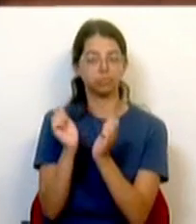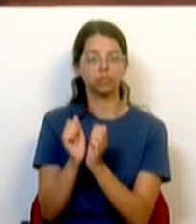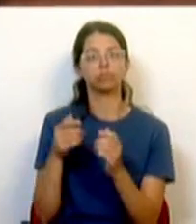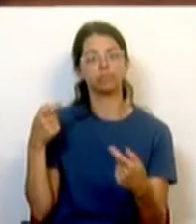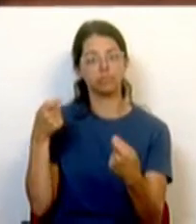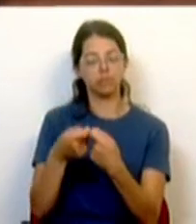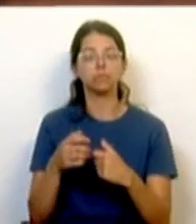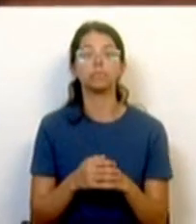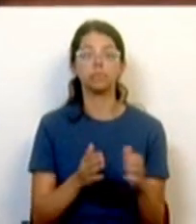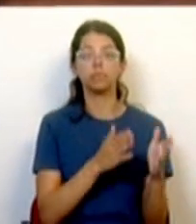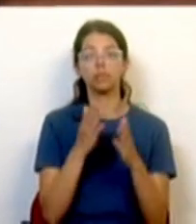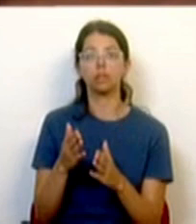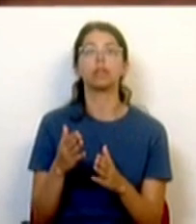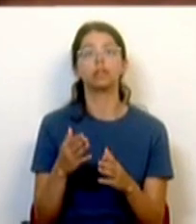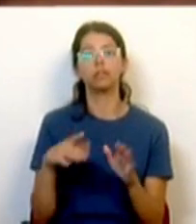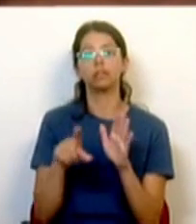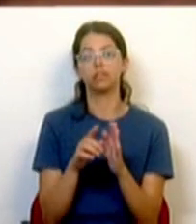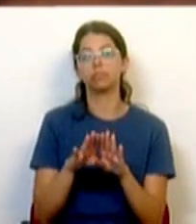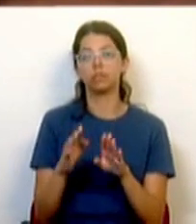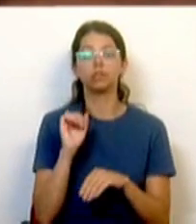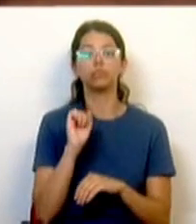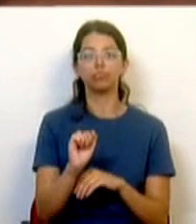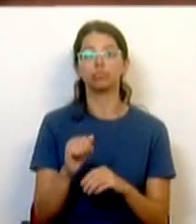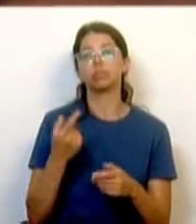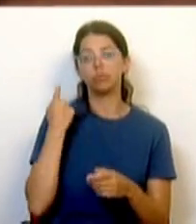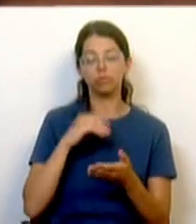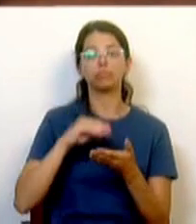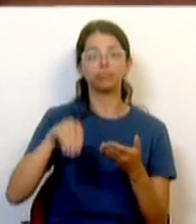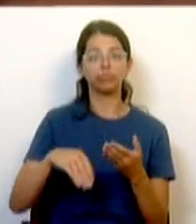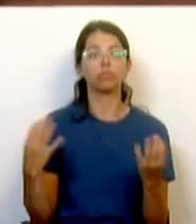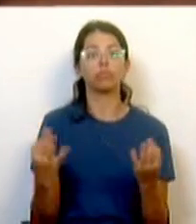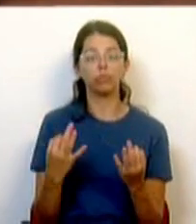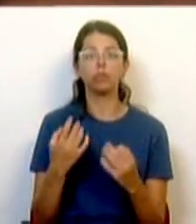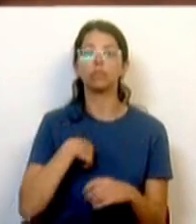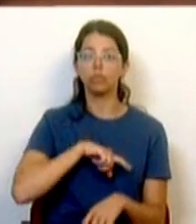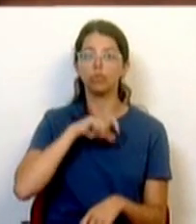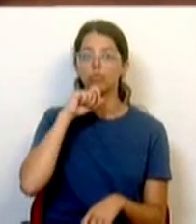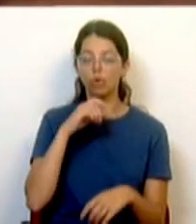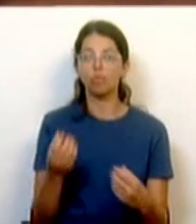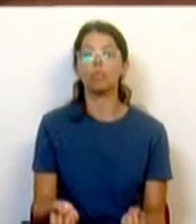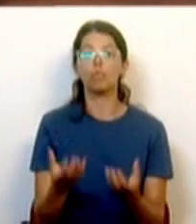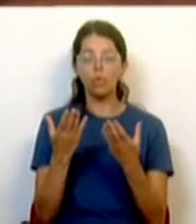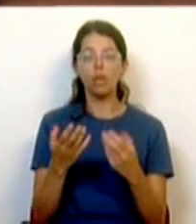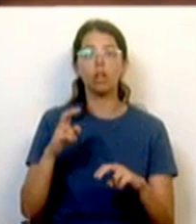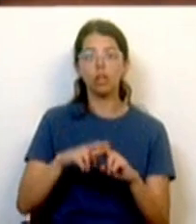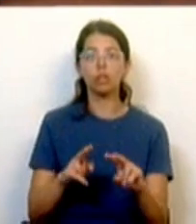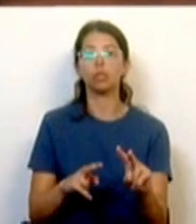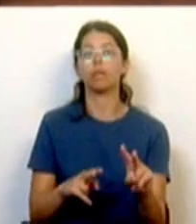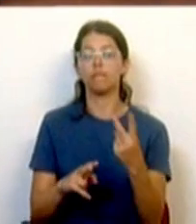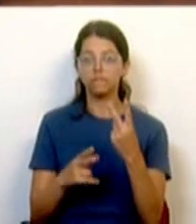outro lado, também, na portaria ontem assinada, criámos a possibilidade de aumentar dois lugares